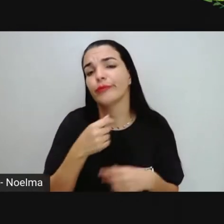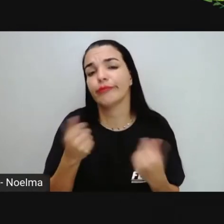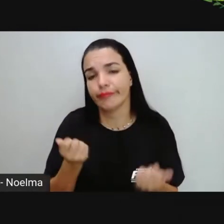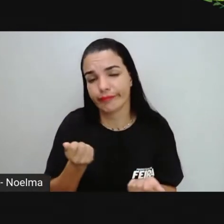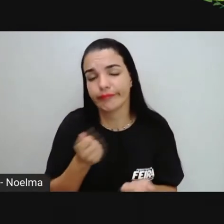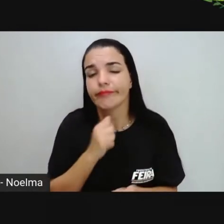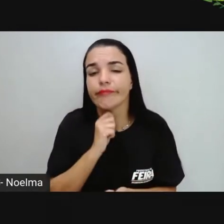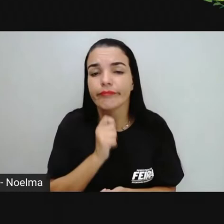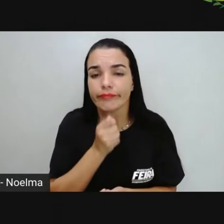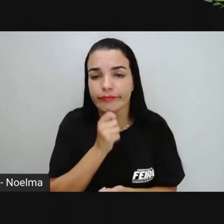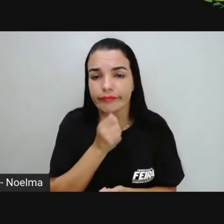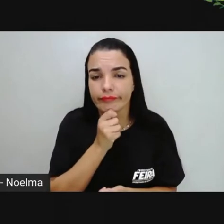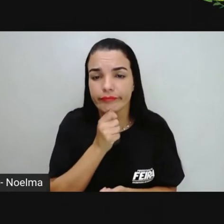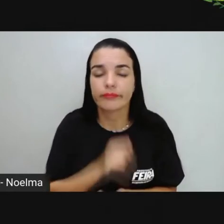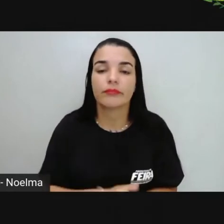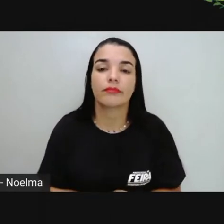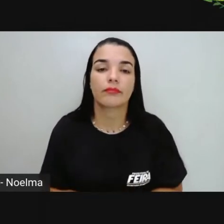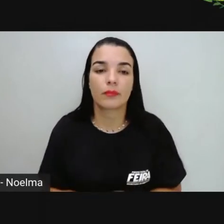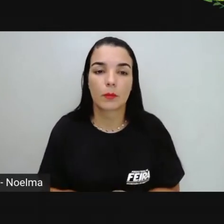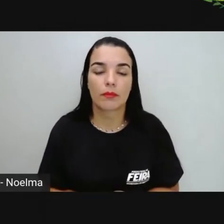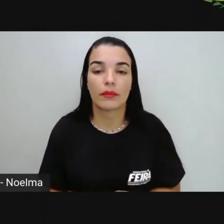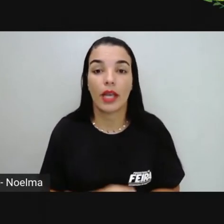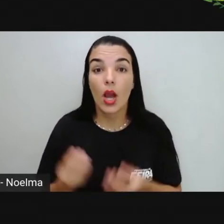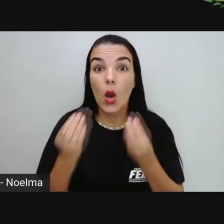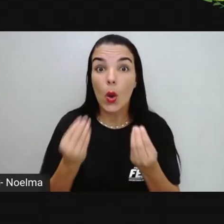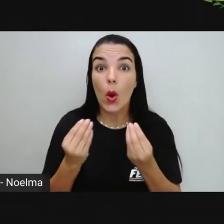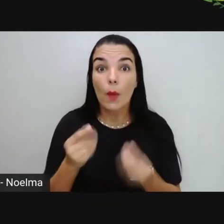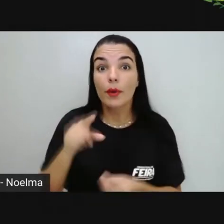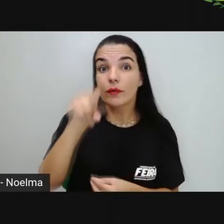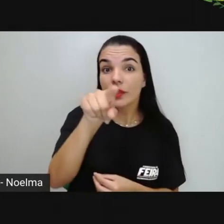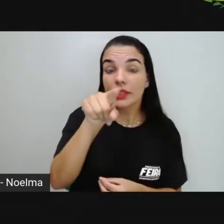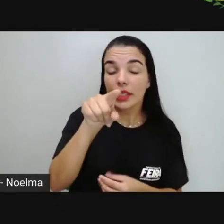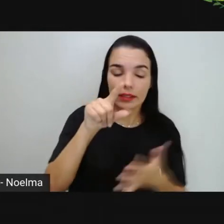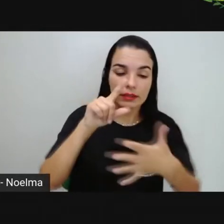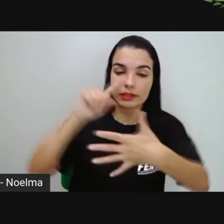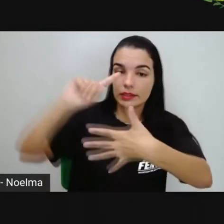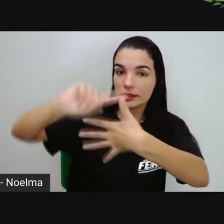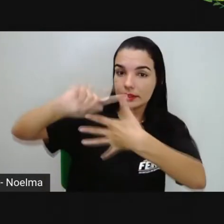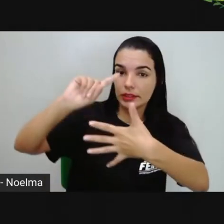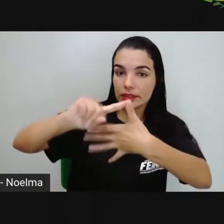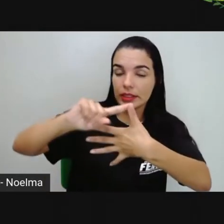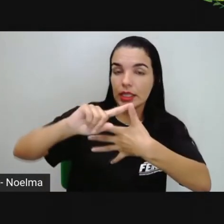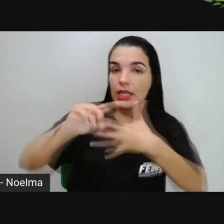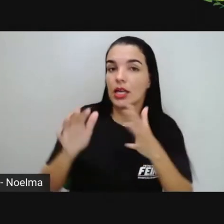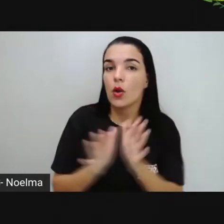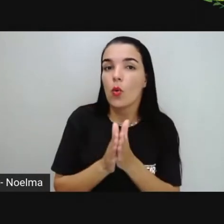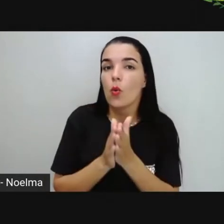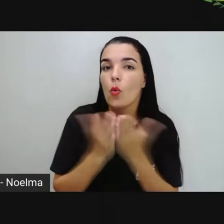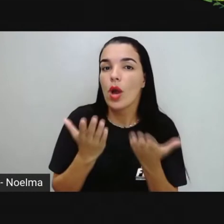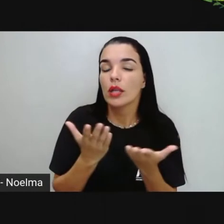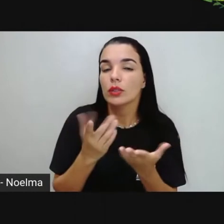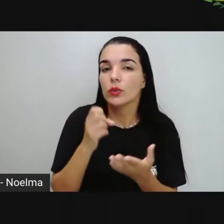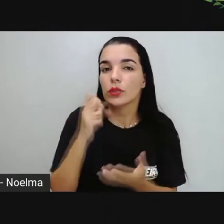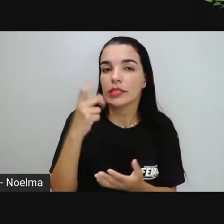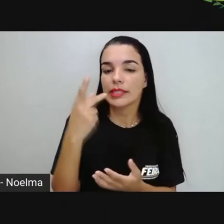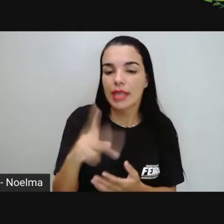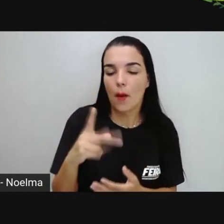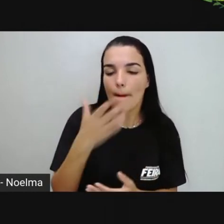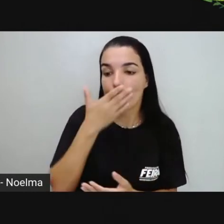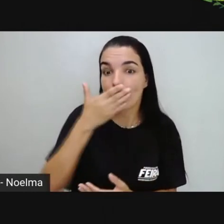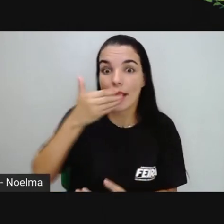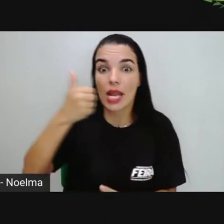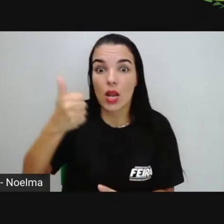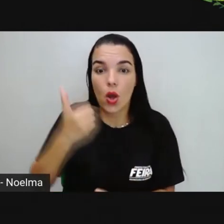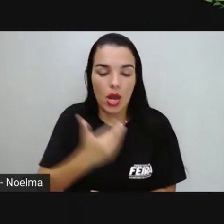sentimentos, né? Como você se sente? Como você se sente quando meu melhor amigo